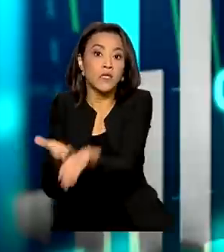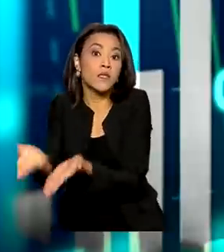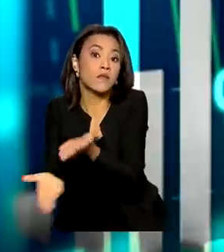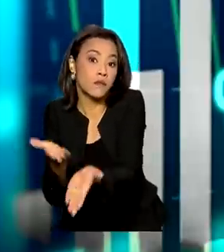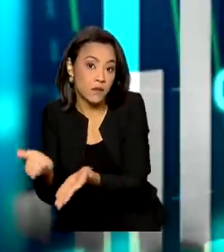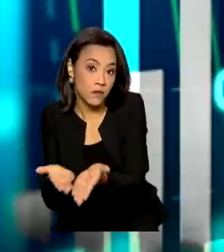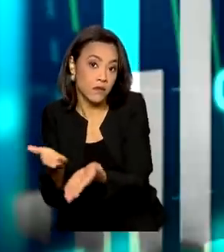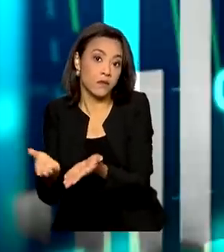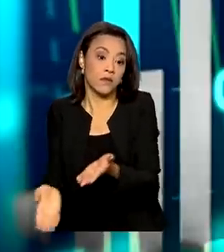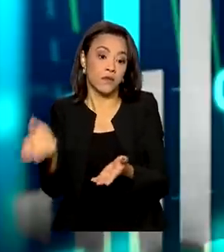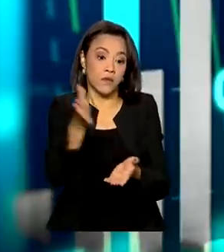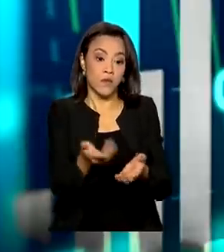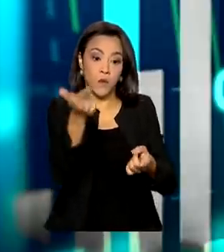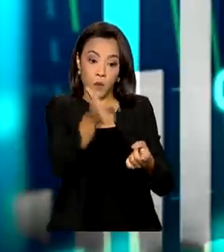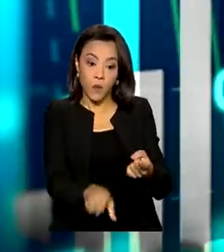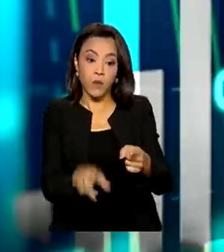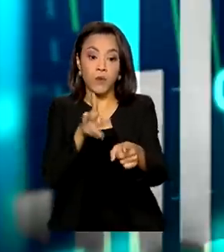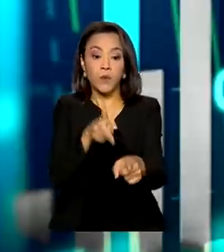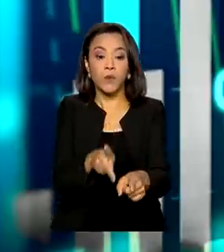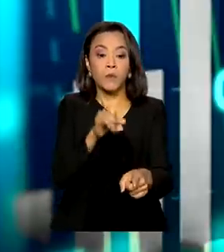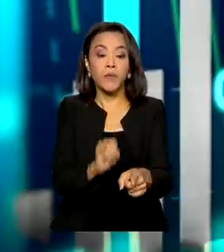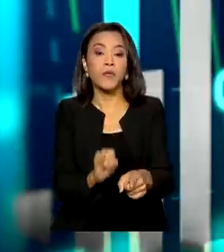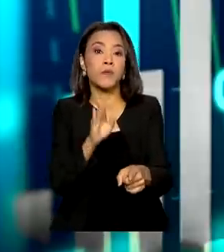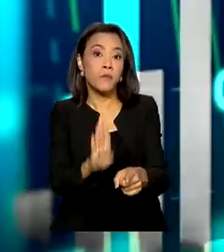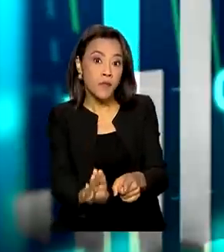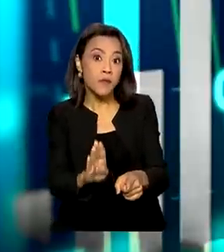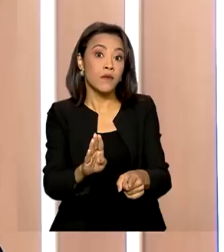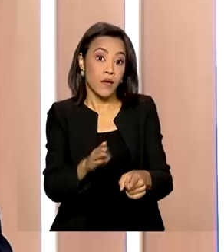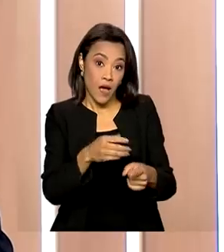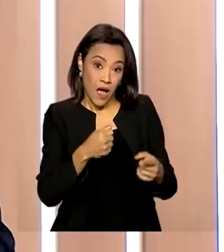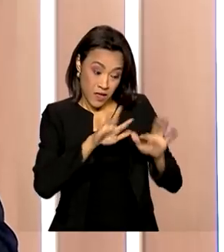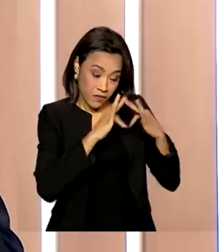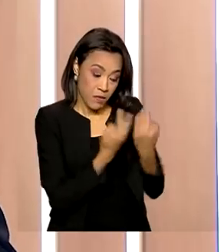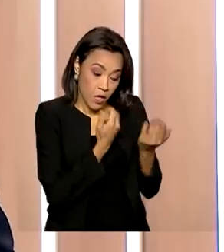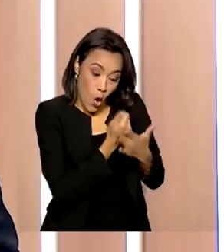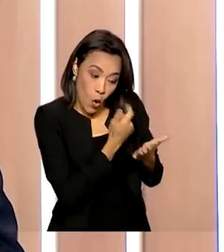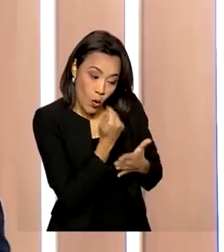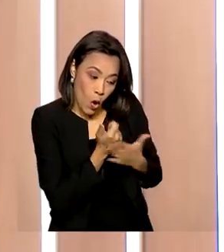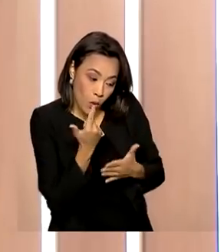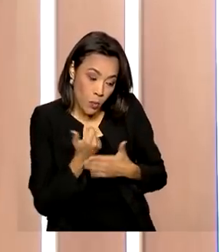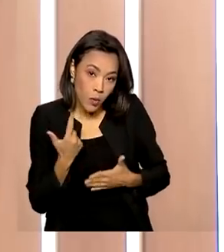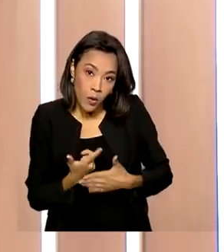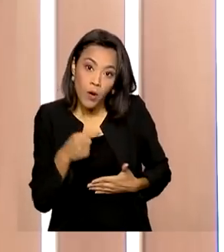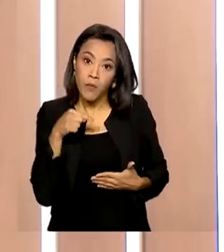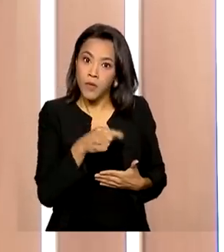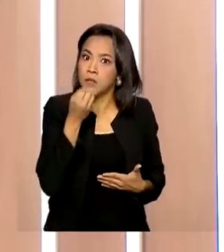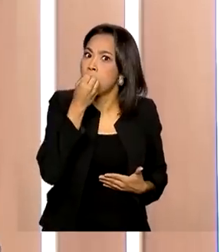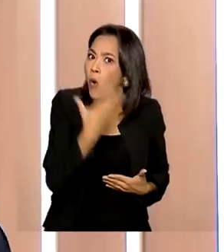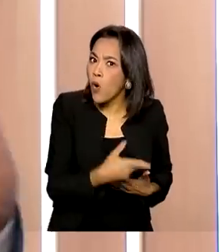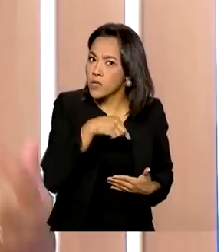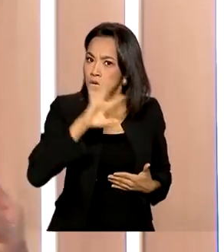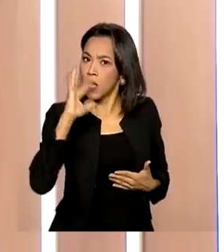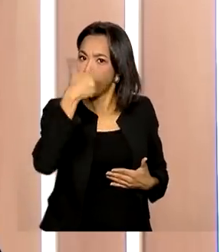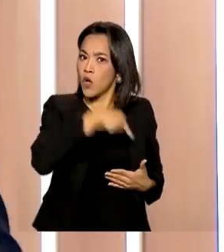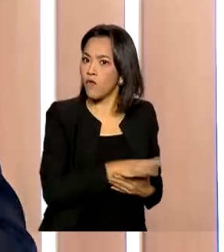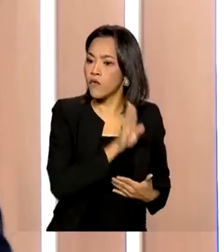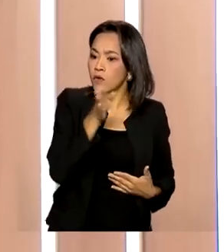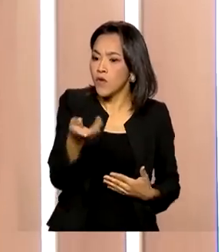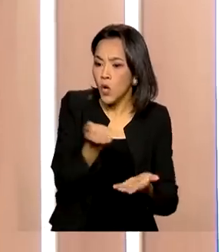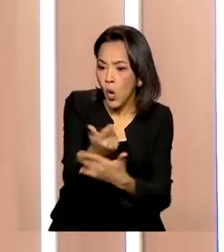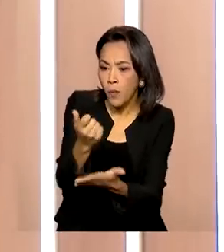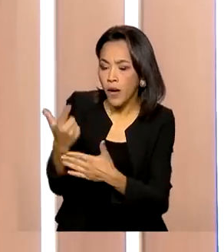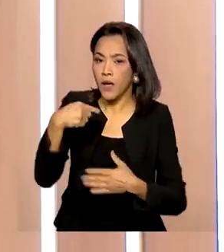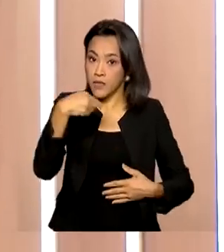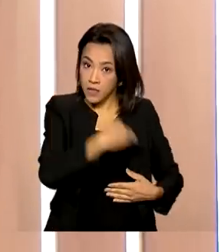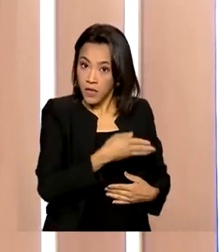composição do PIB brasileiro, o consumo das famílias é muito importante. Então, se o consumidor resolve ir às compras viajar, isso